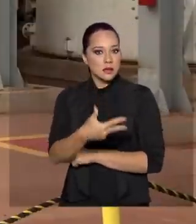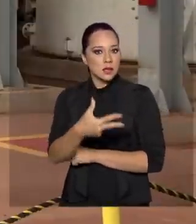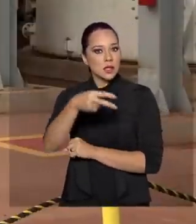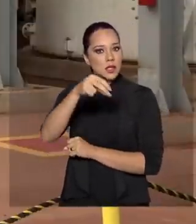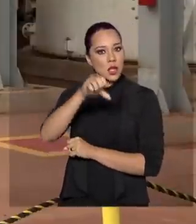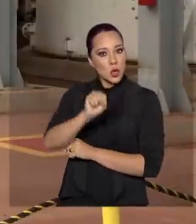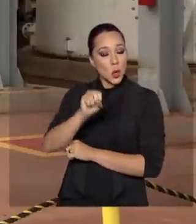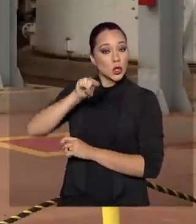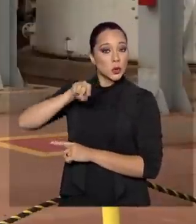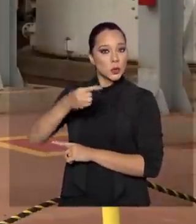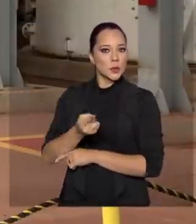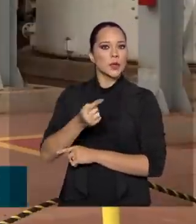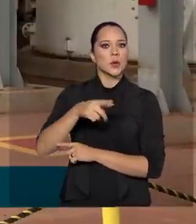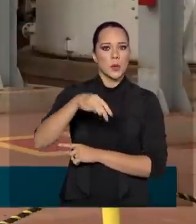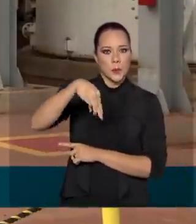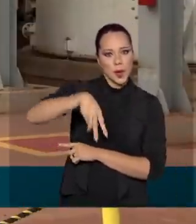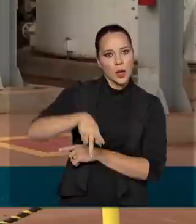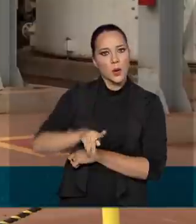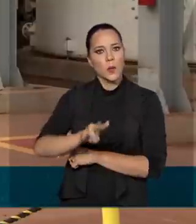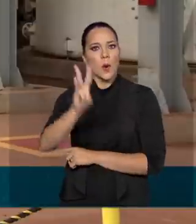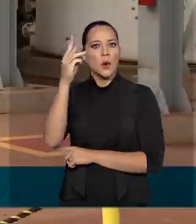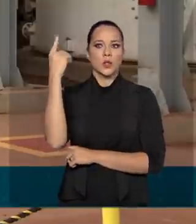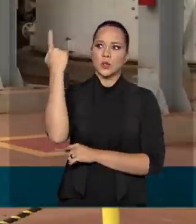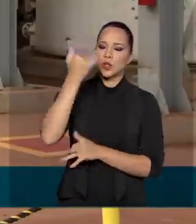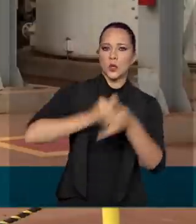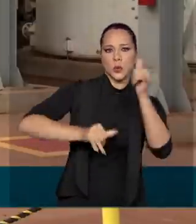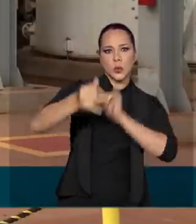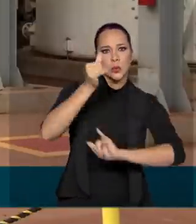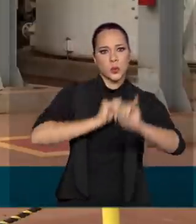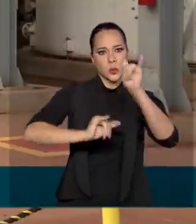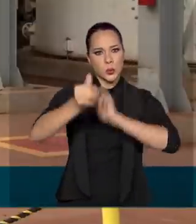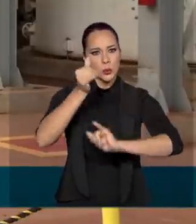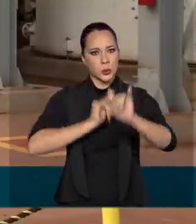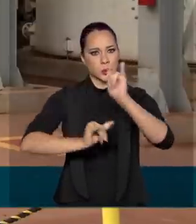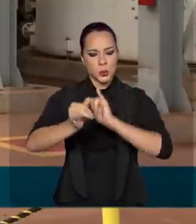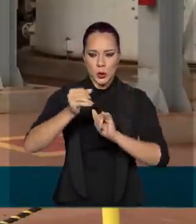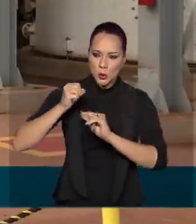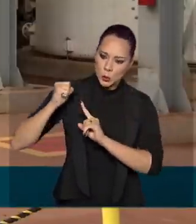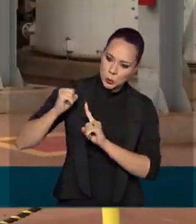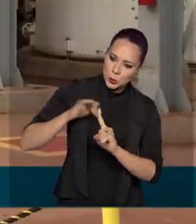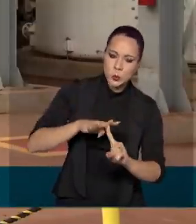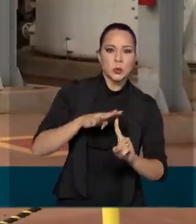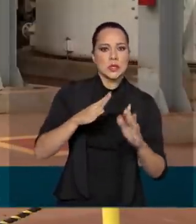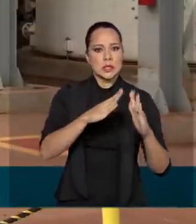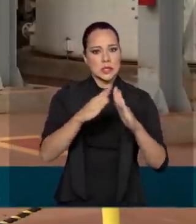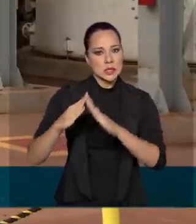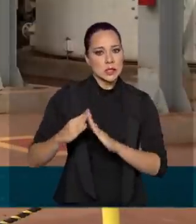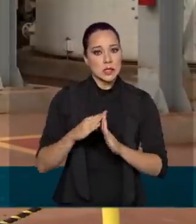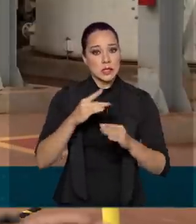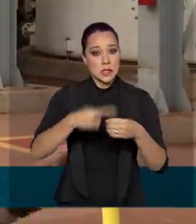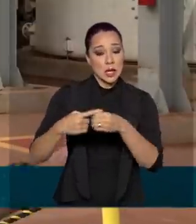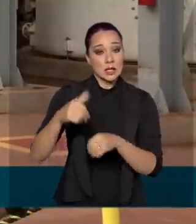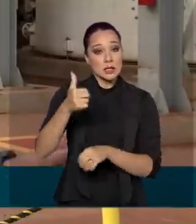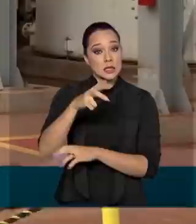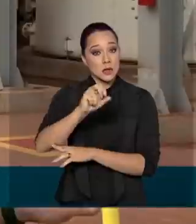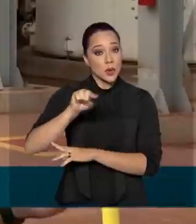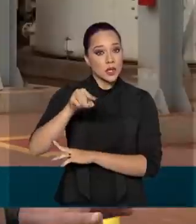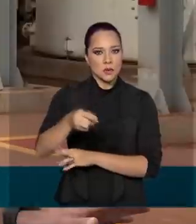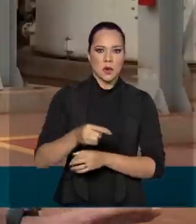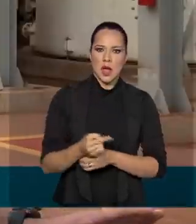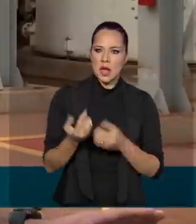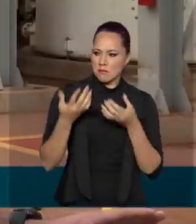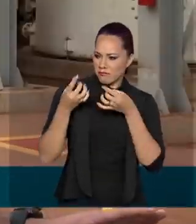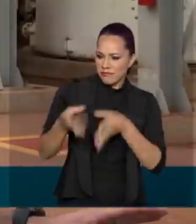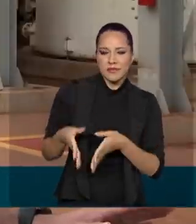megawatts hora de energia, suficientes para abastecer uma cidade de 150 mil habitantes. Aqui nada se